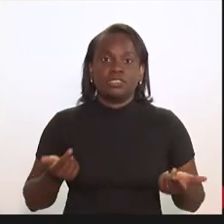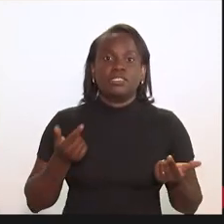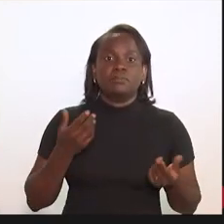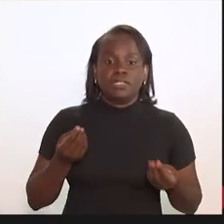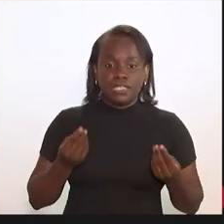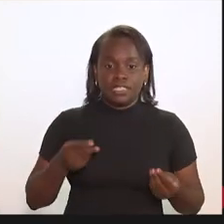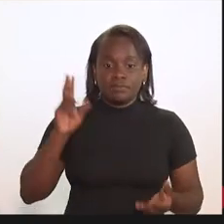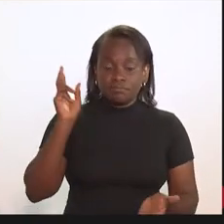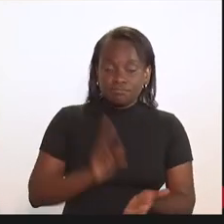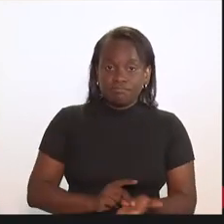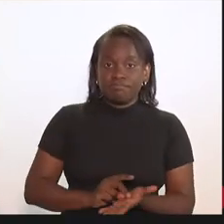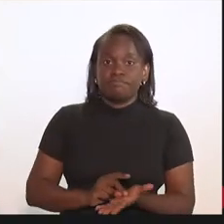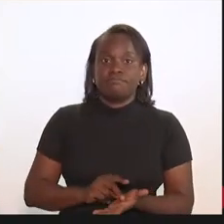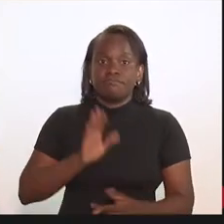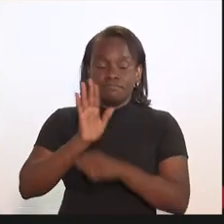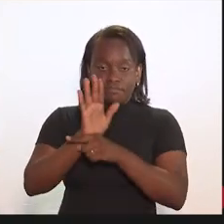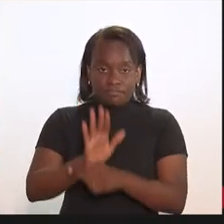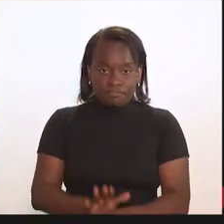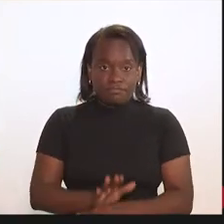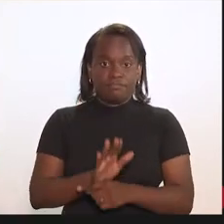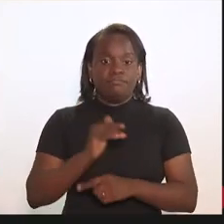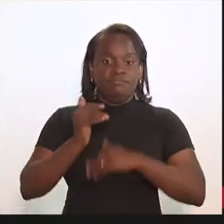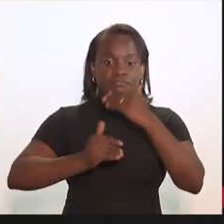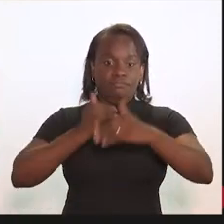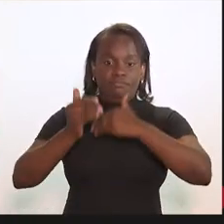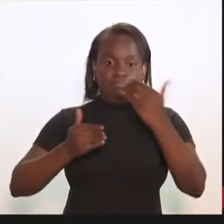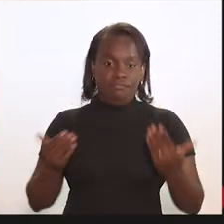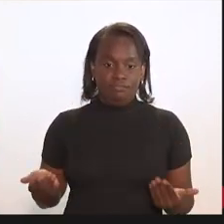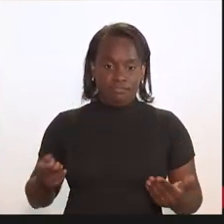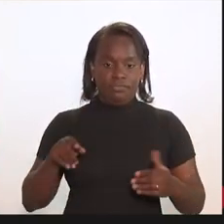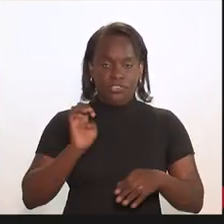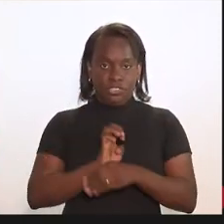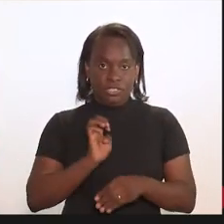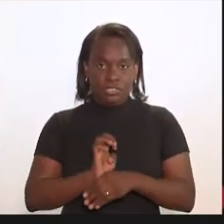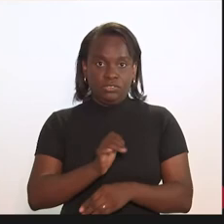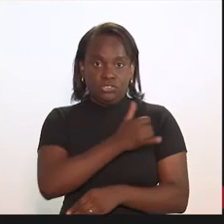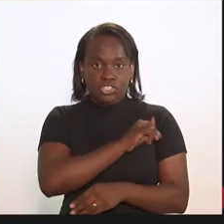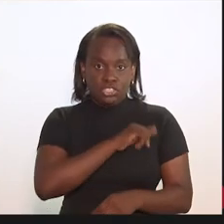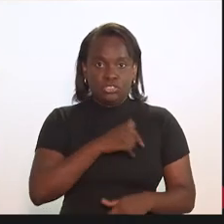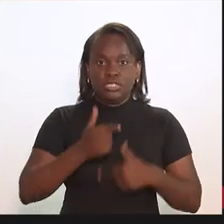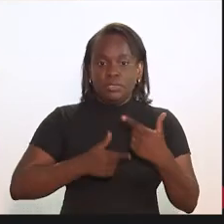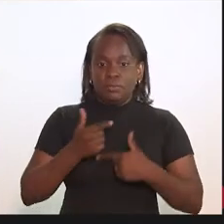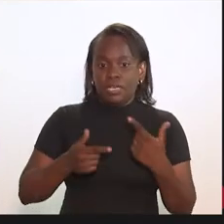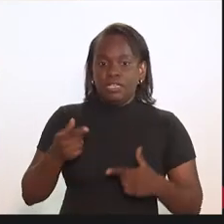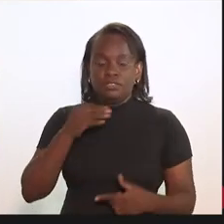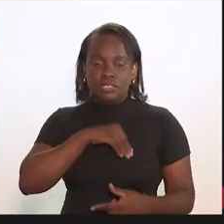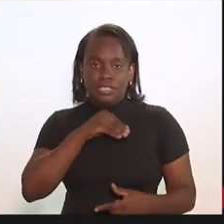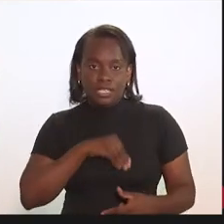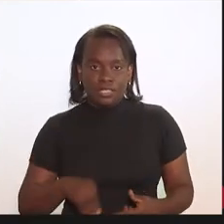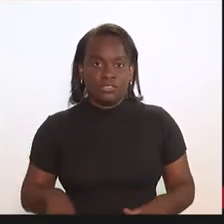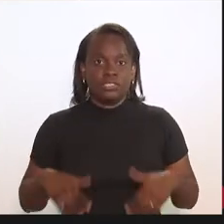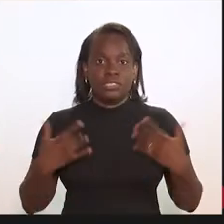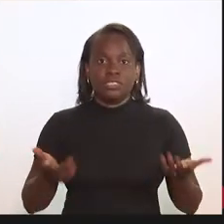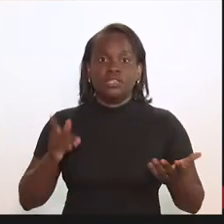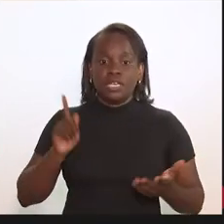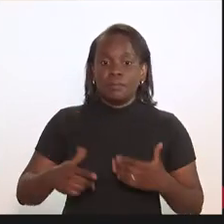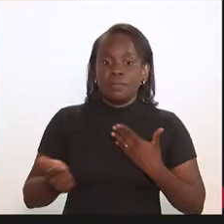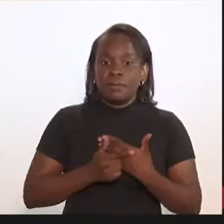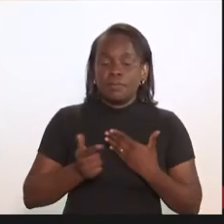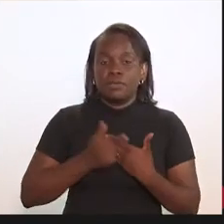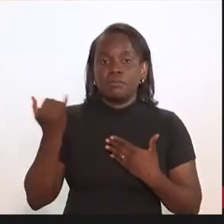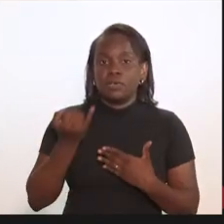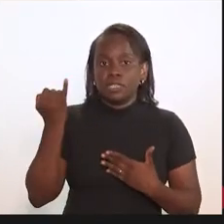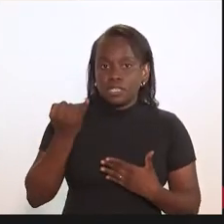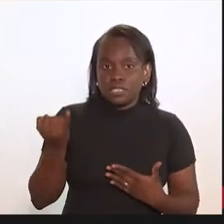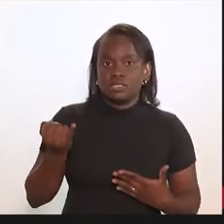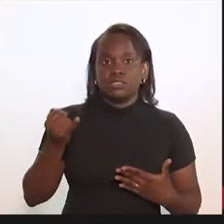que venham, de fato, contribuir para o desenvolvimento do nosso estado na geração de trabalho e renda. Então, esse é um